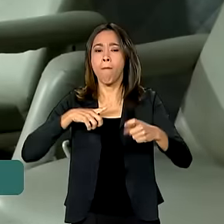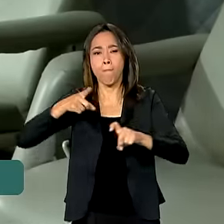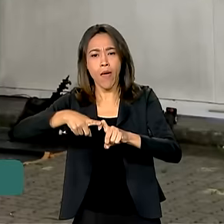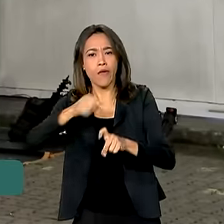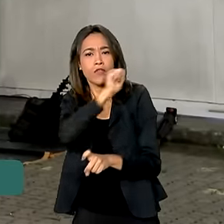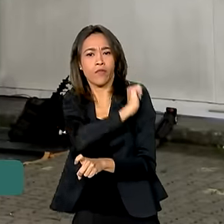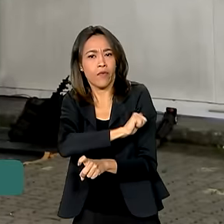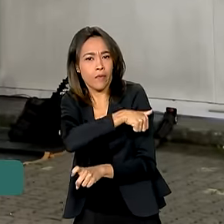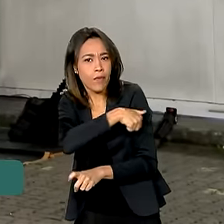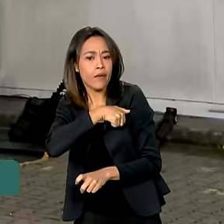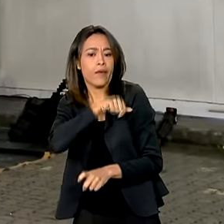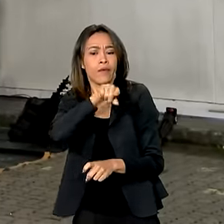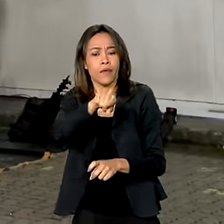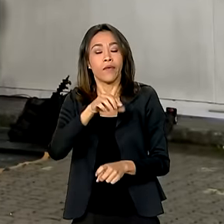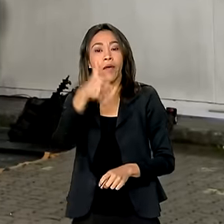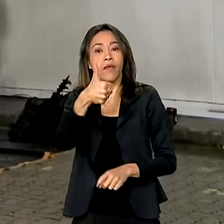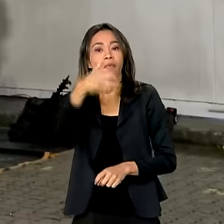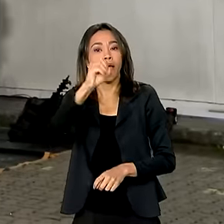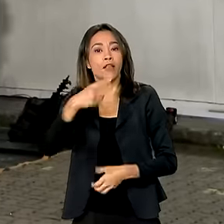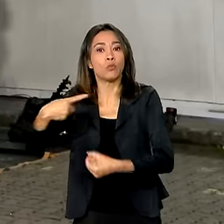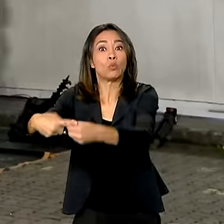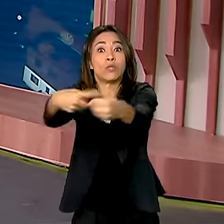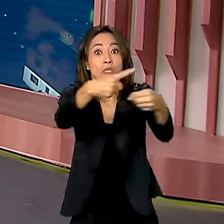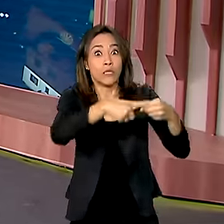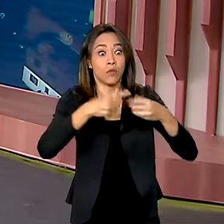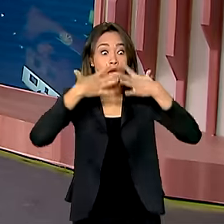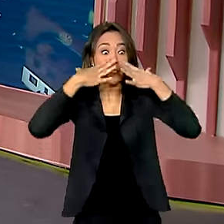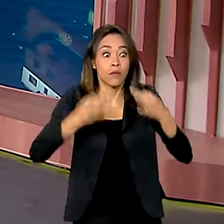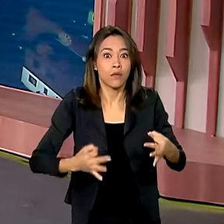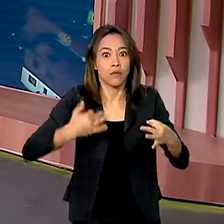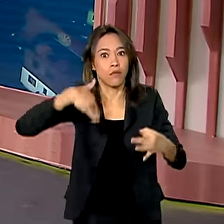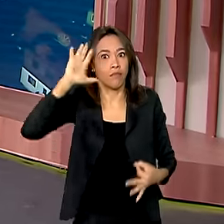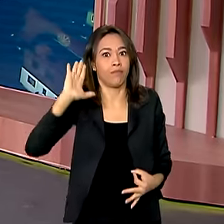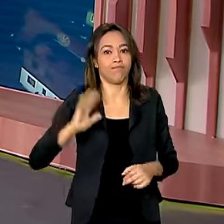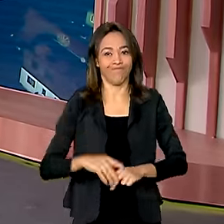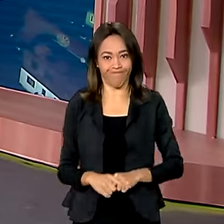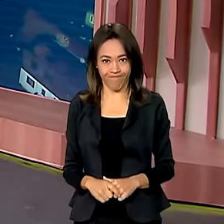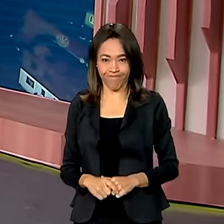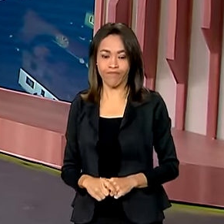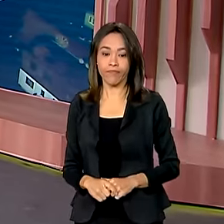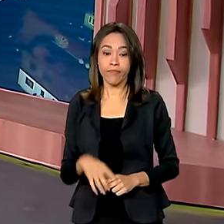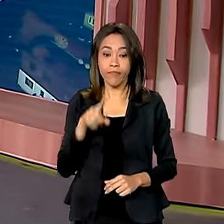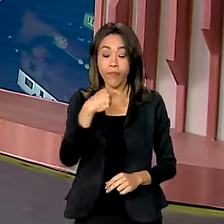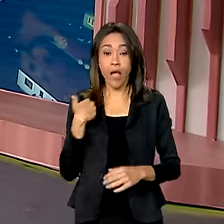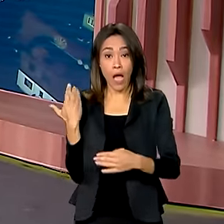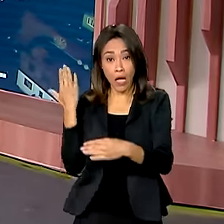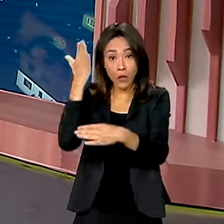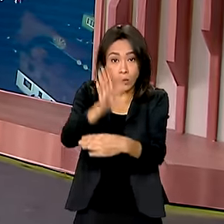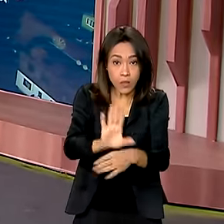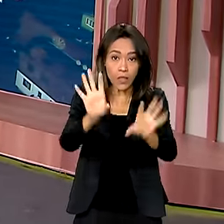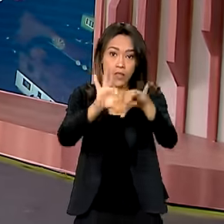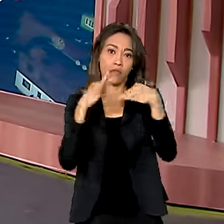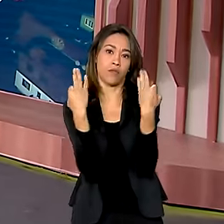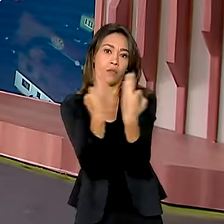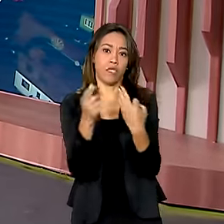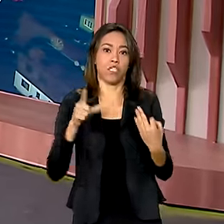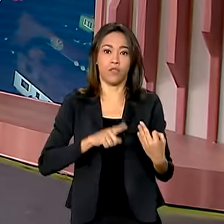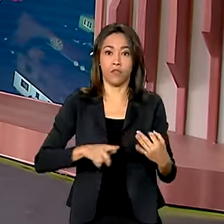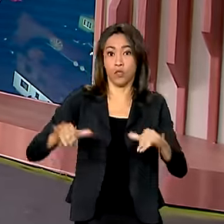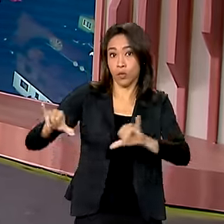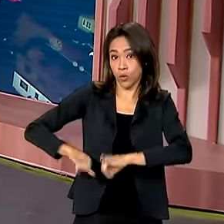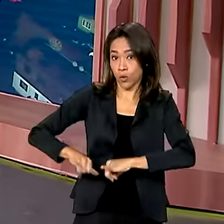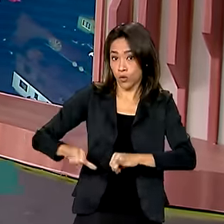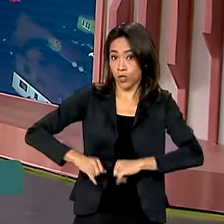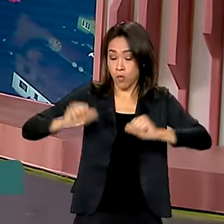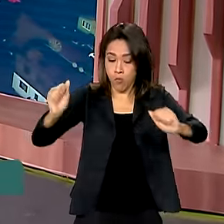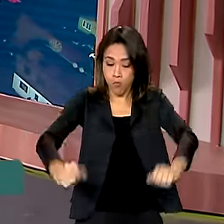enfermeiros em 10 municípios prioritários. No socorro às famílias atingidas pelas enchentes que assolam